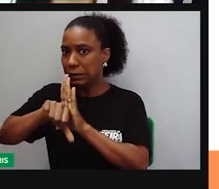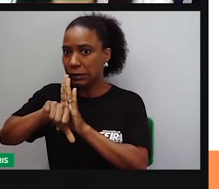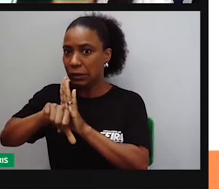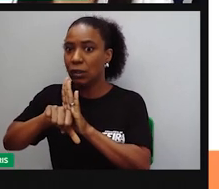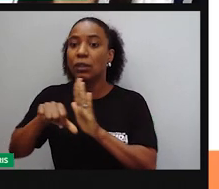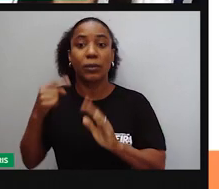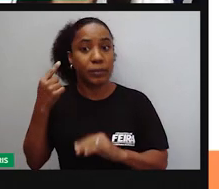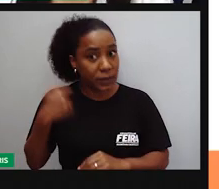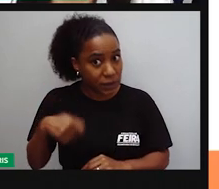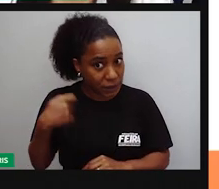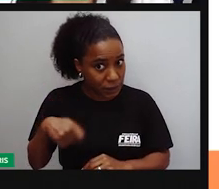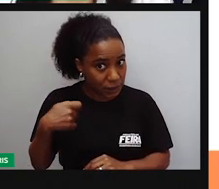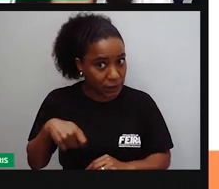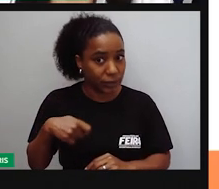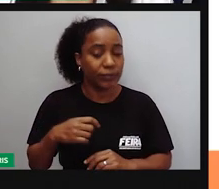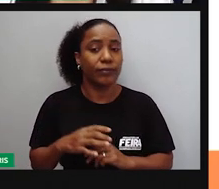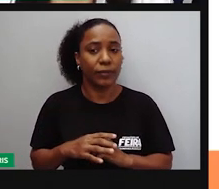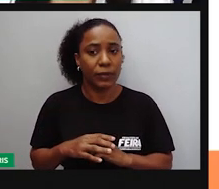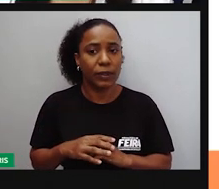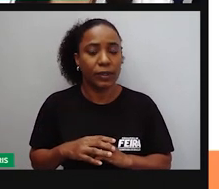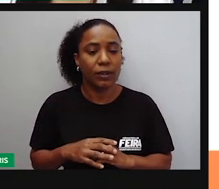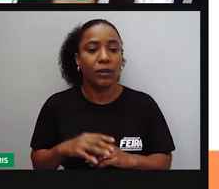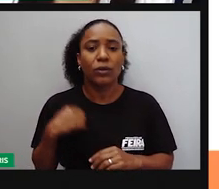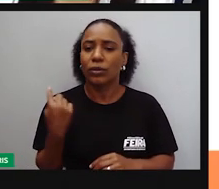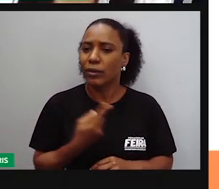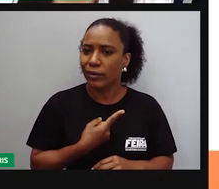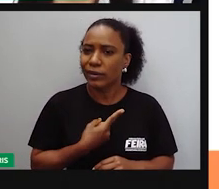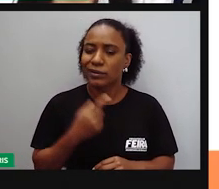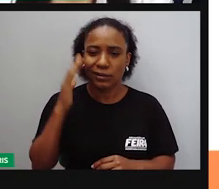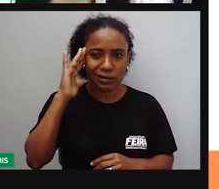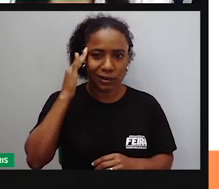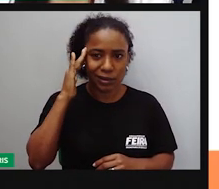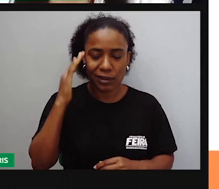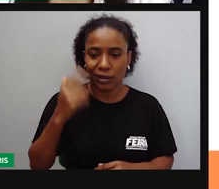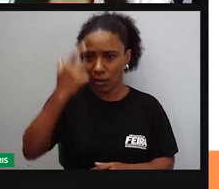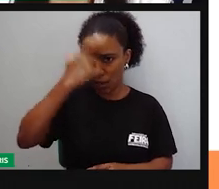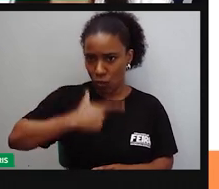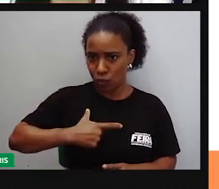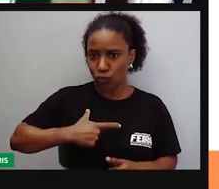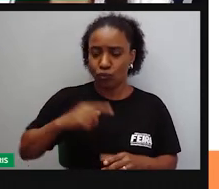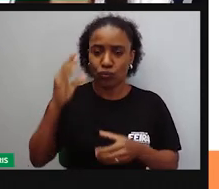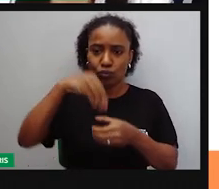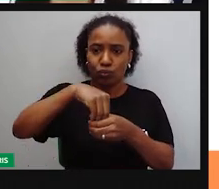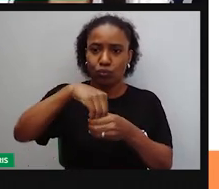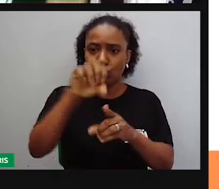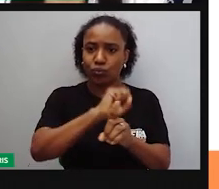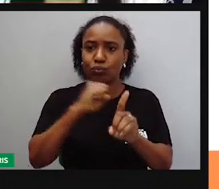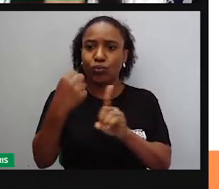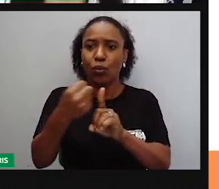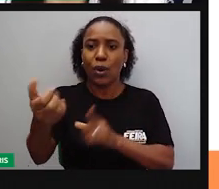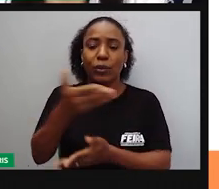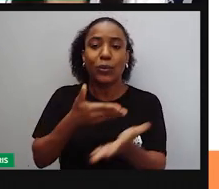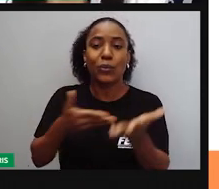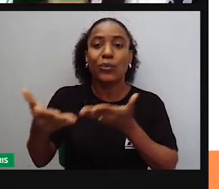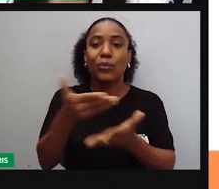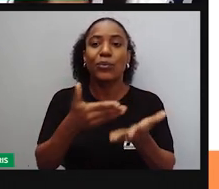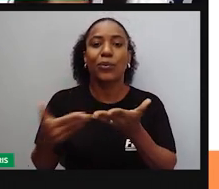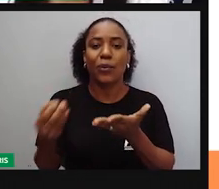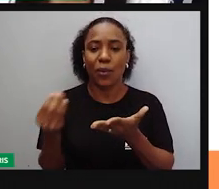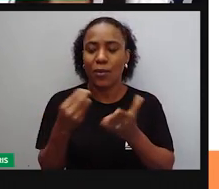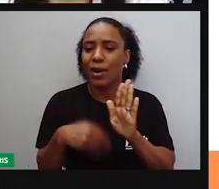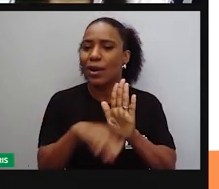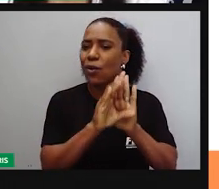E aí é importante a gente entender alguns conceitos, algumas explicações relacionadas aí a esta palavra